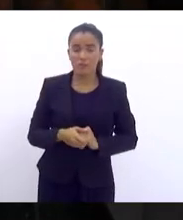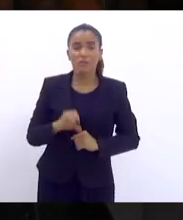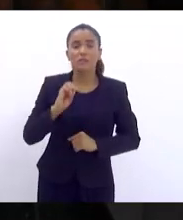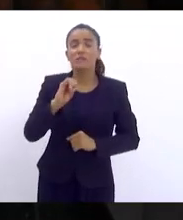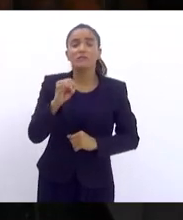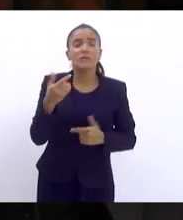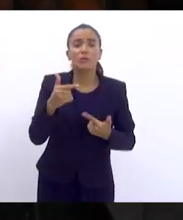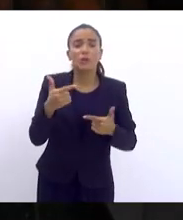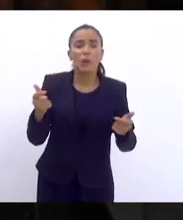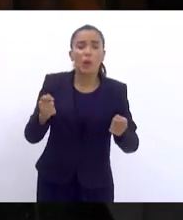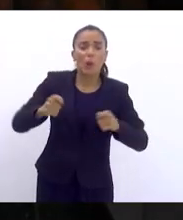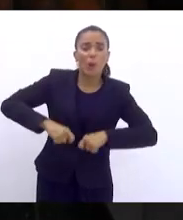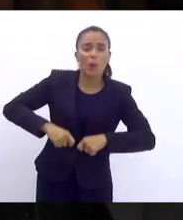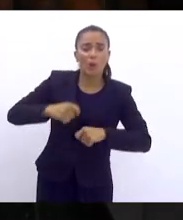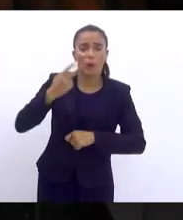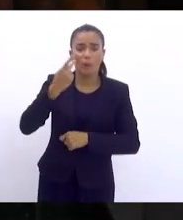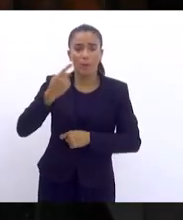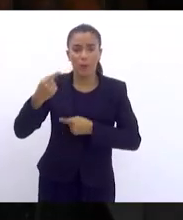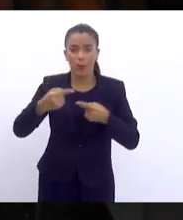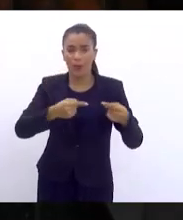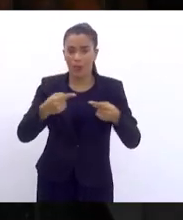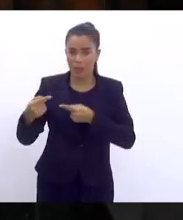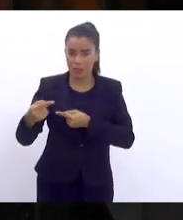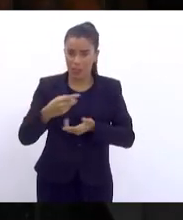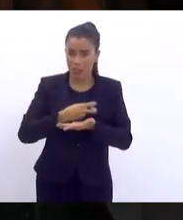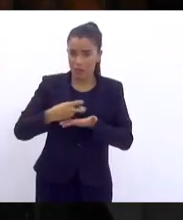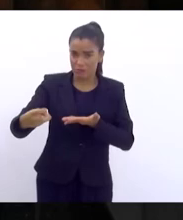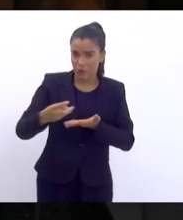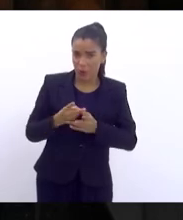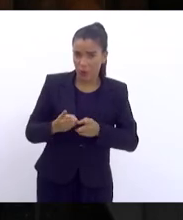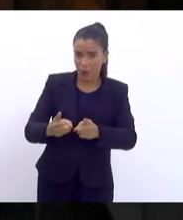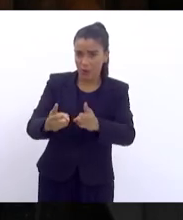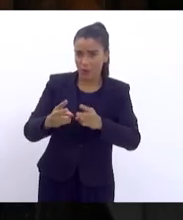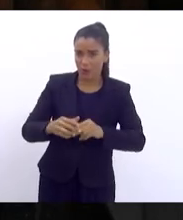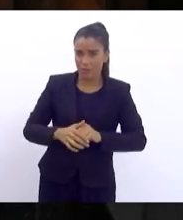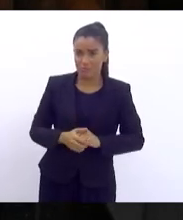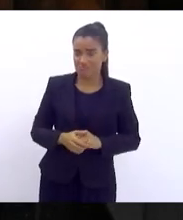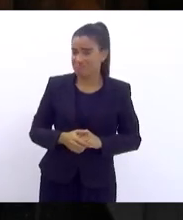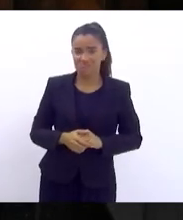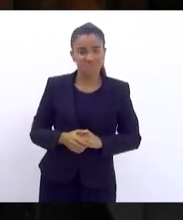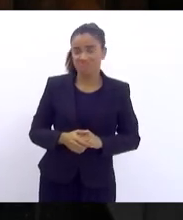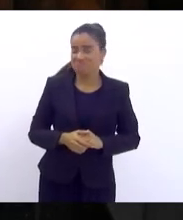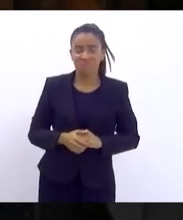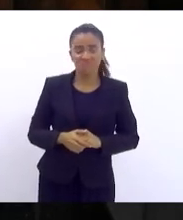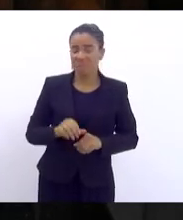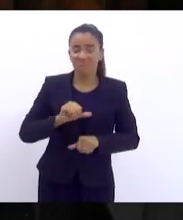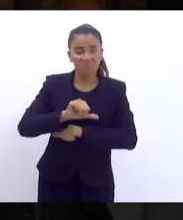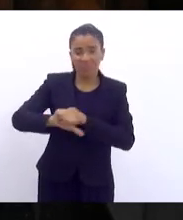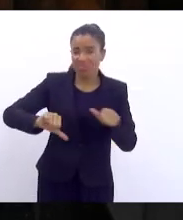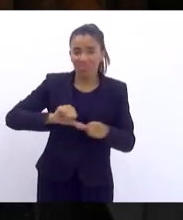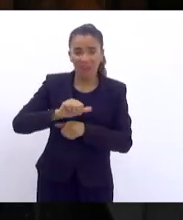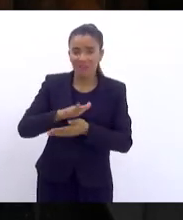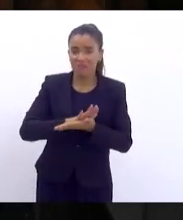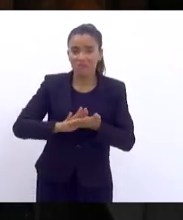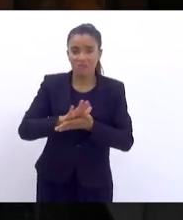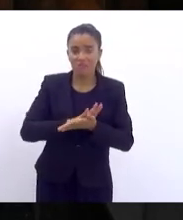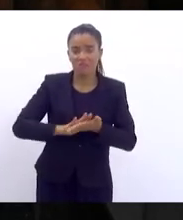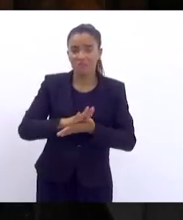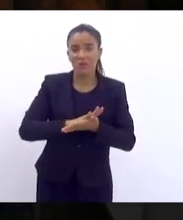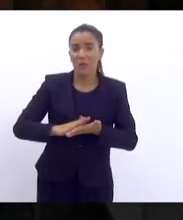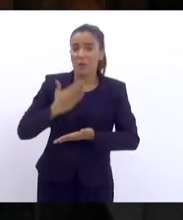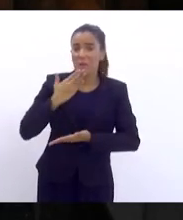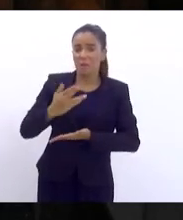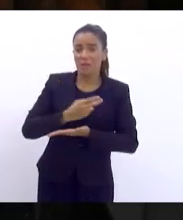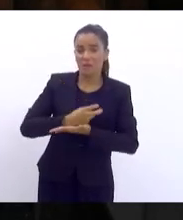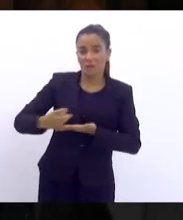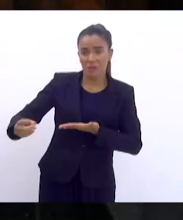não tem condições políticas do impeachment continuar? Marca-se só uma posição, mas nada acontece. O pedido